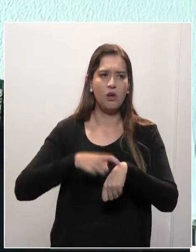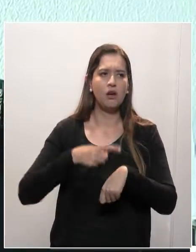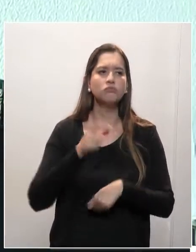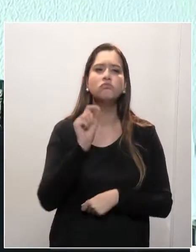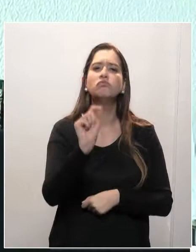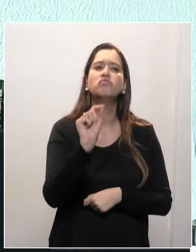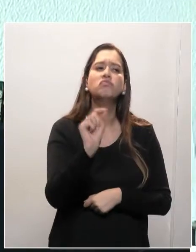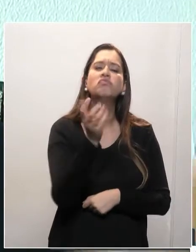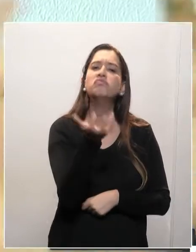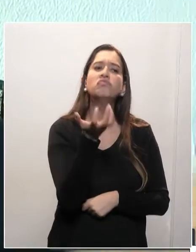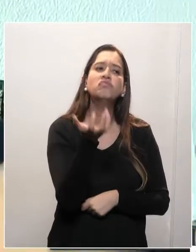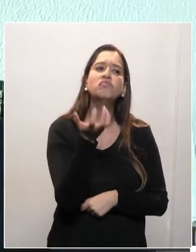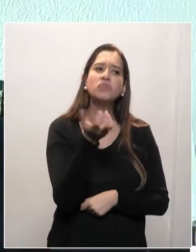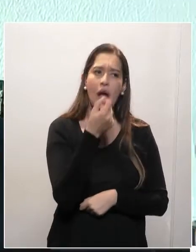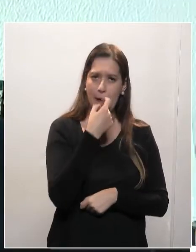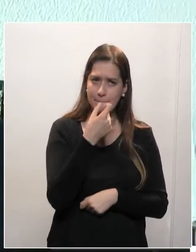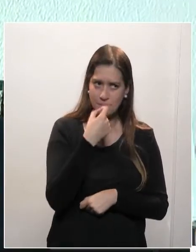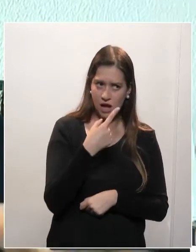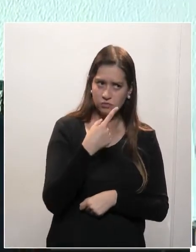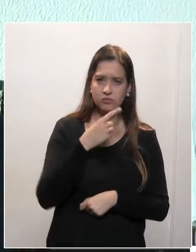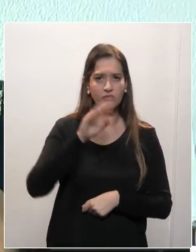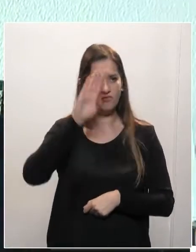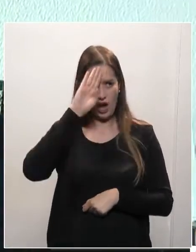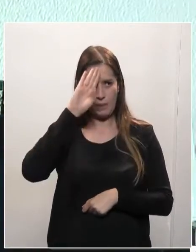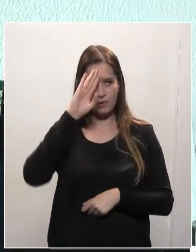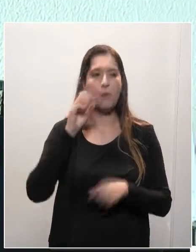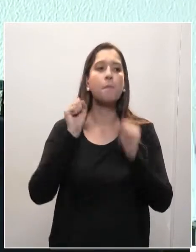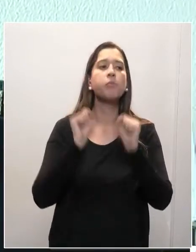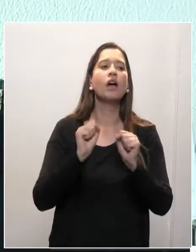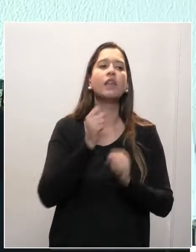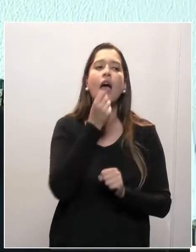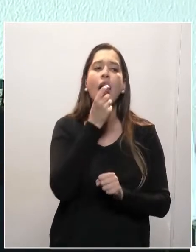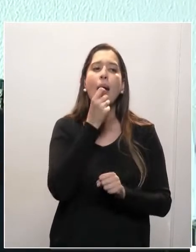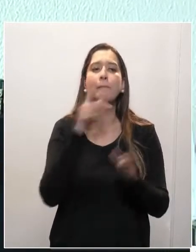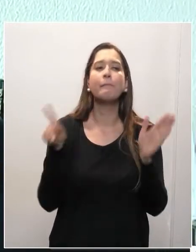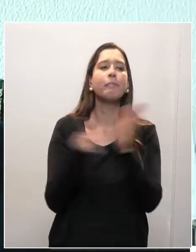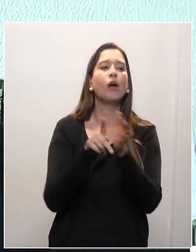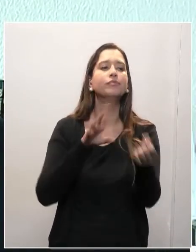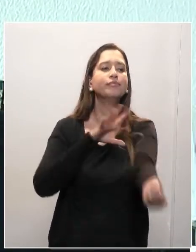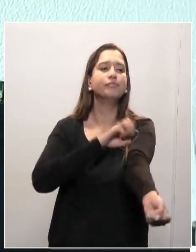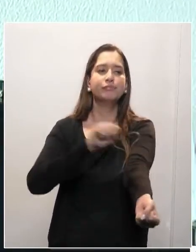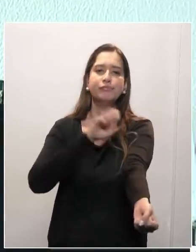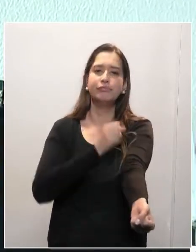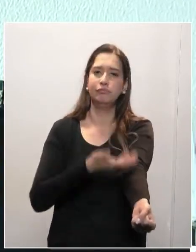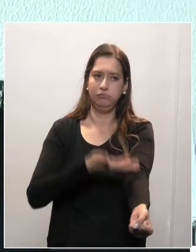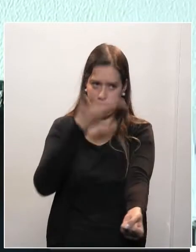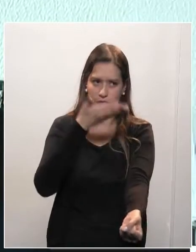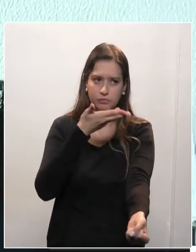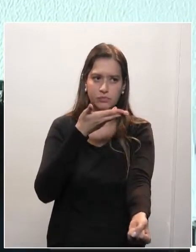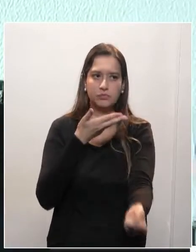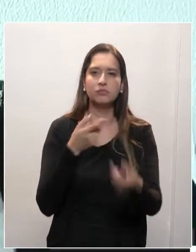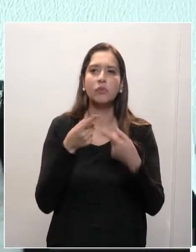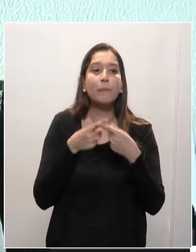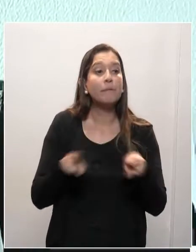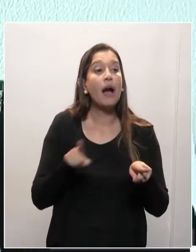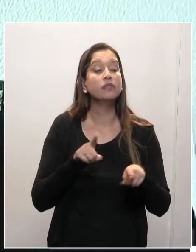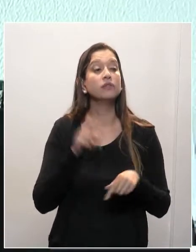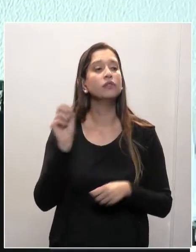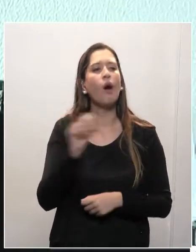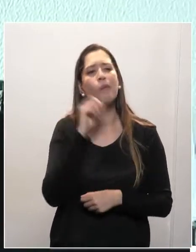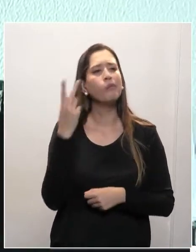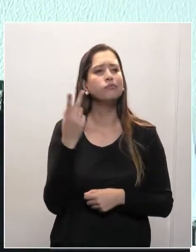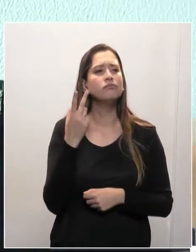remédio para a febre? Toma um captopril ou quem quer tomar morfina? A escolha é de vocês. E o método empírico, a evidência,